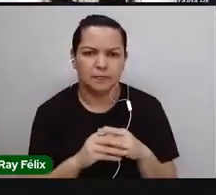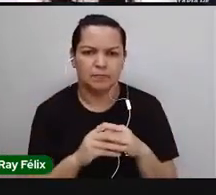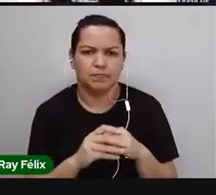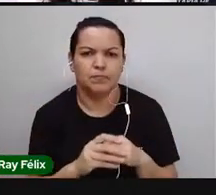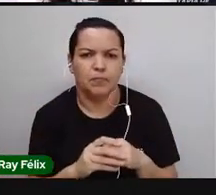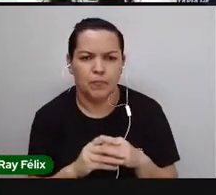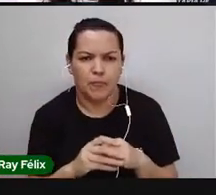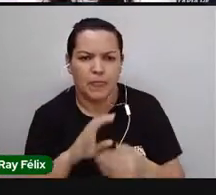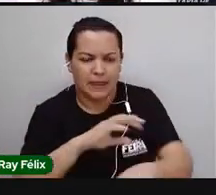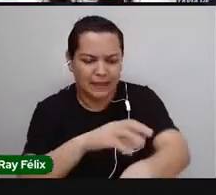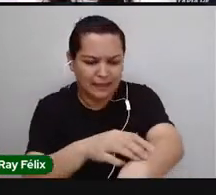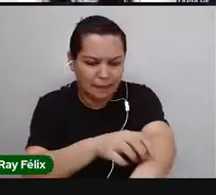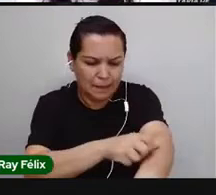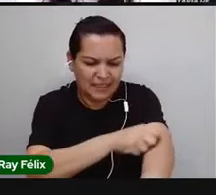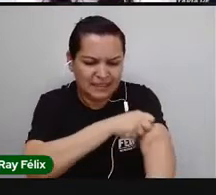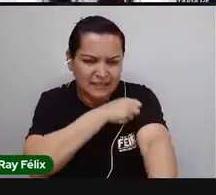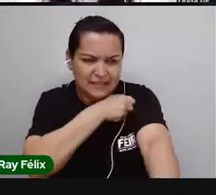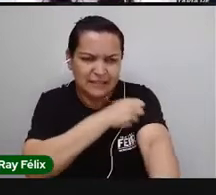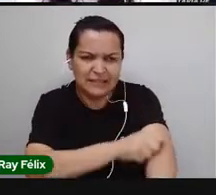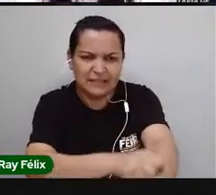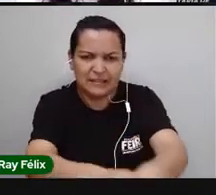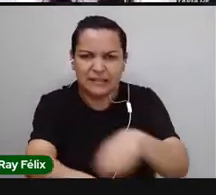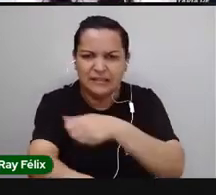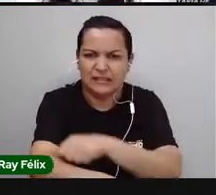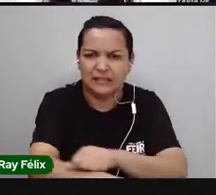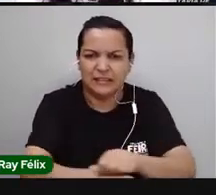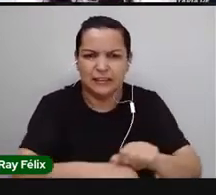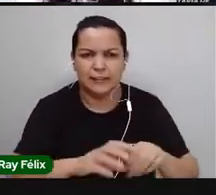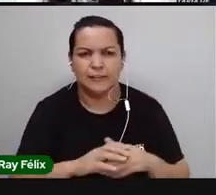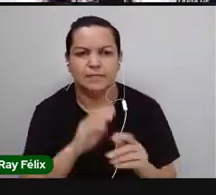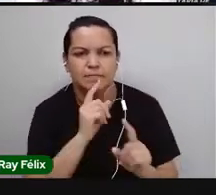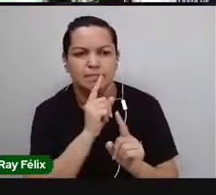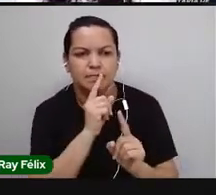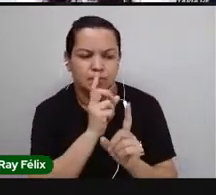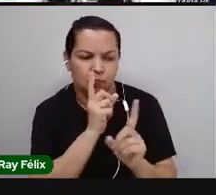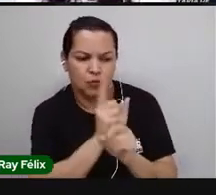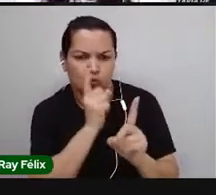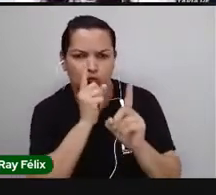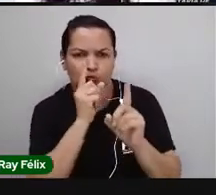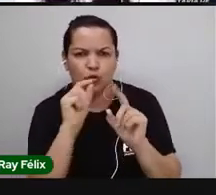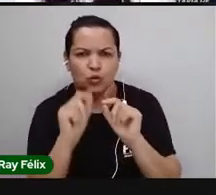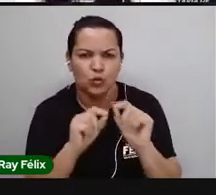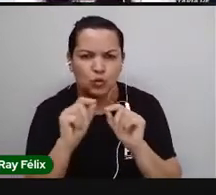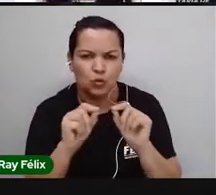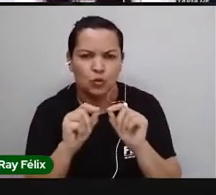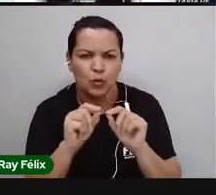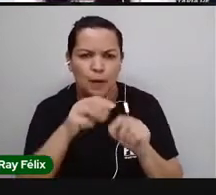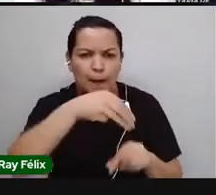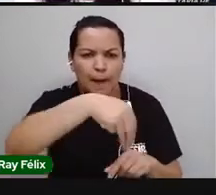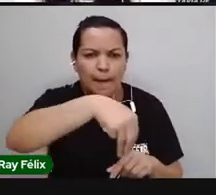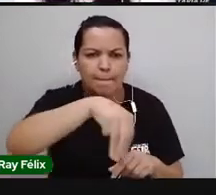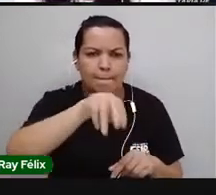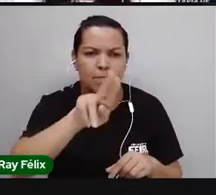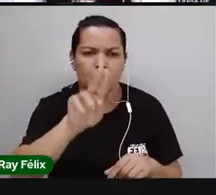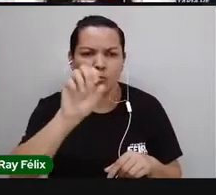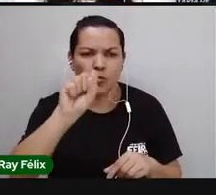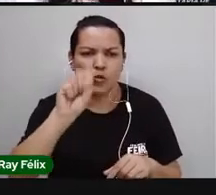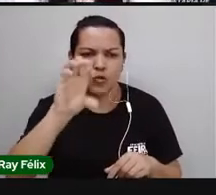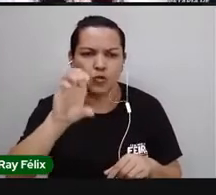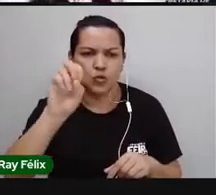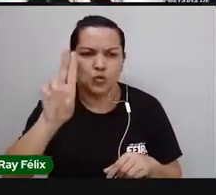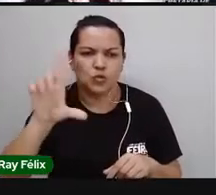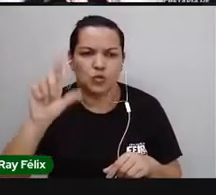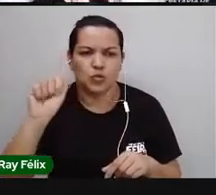tirando a pele, a gente chega, então, aos nossos músculos e as nossas glândulas